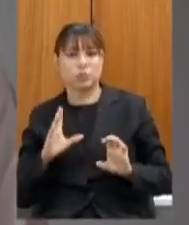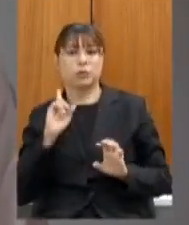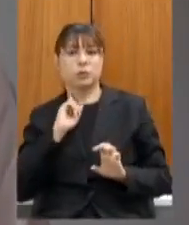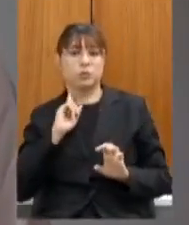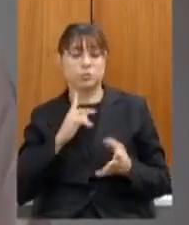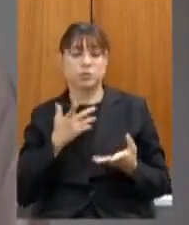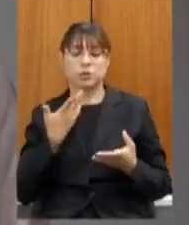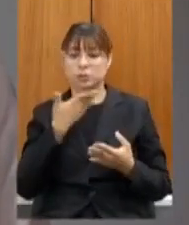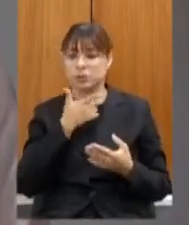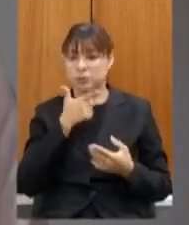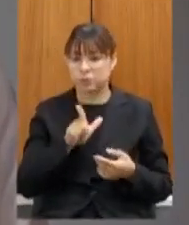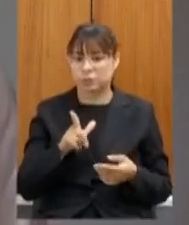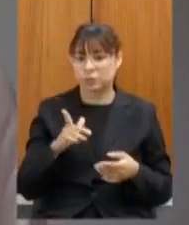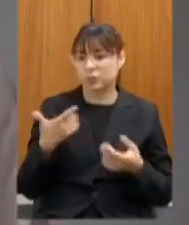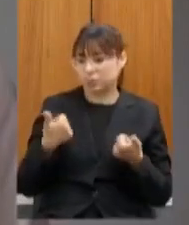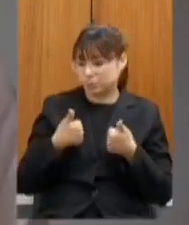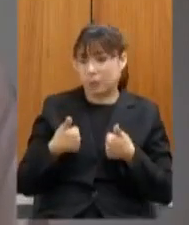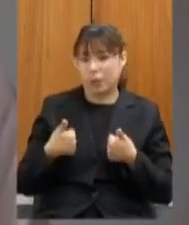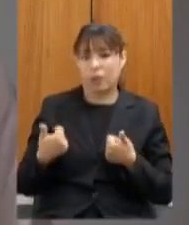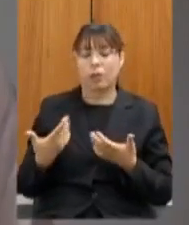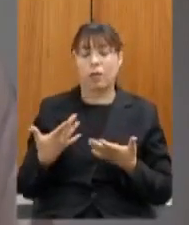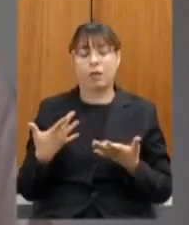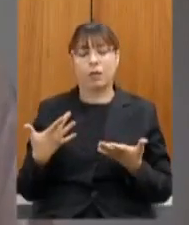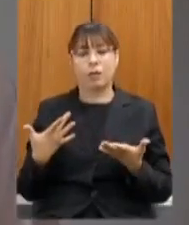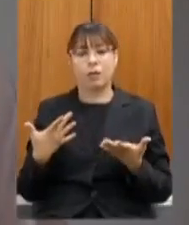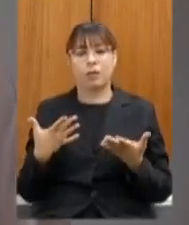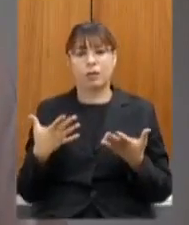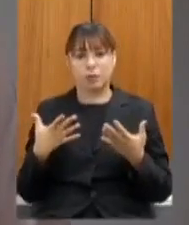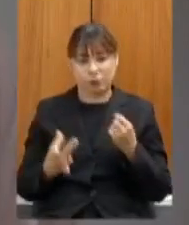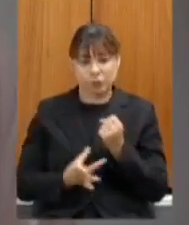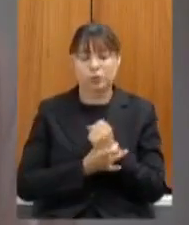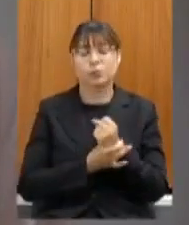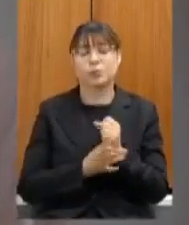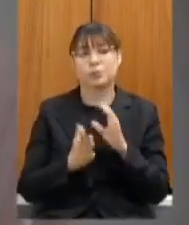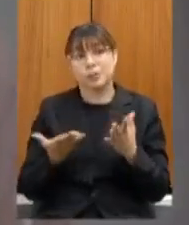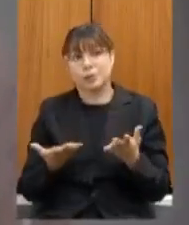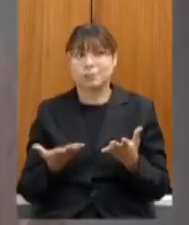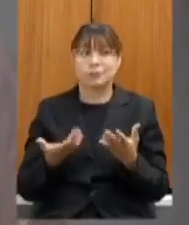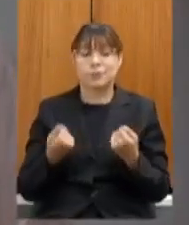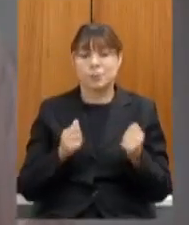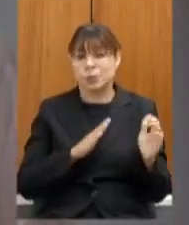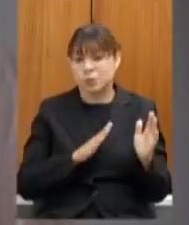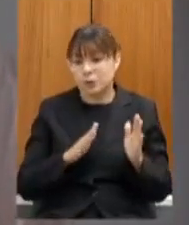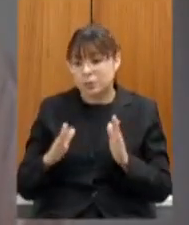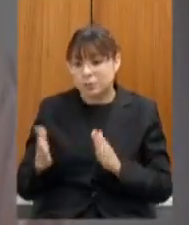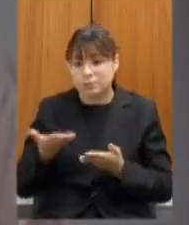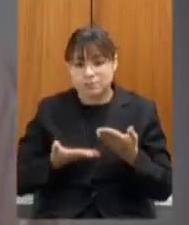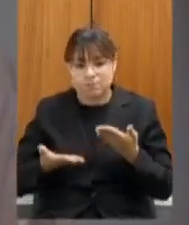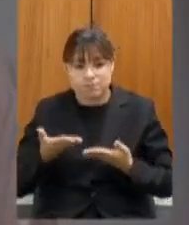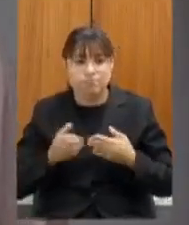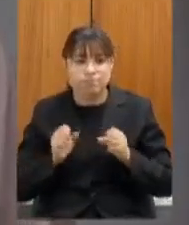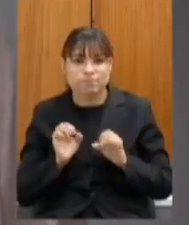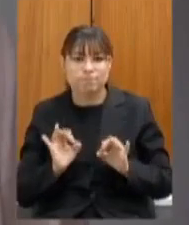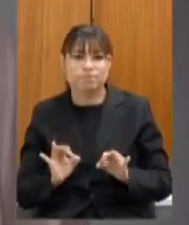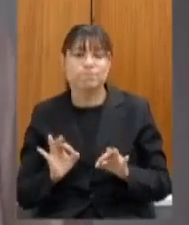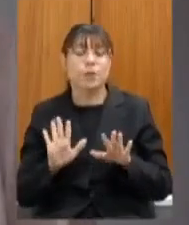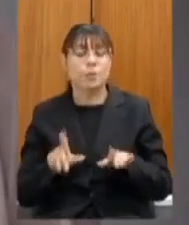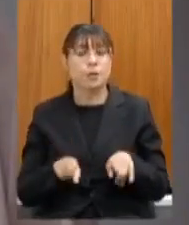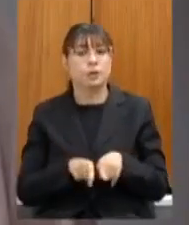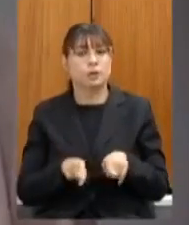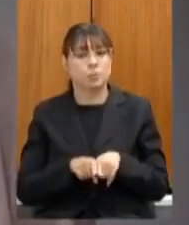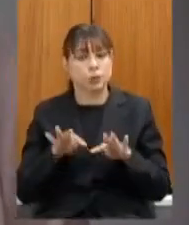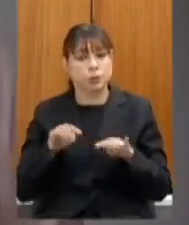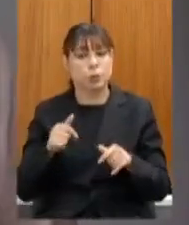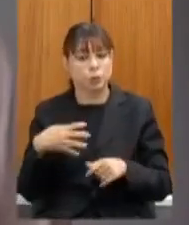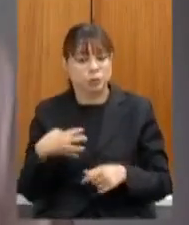faça esse processo e que ele não apenas seja inclusivo e bem debatido como ele seja percebido como